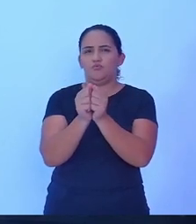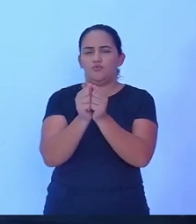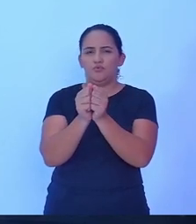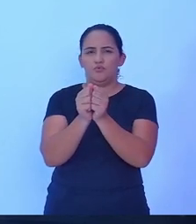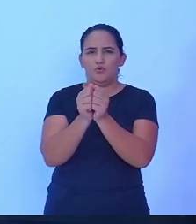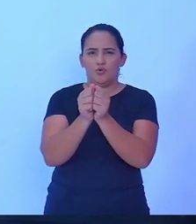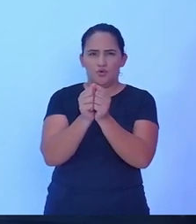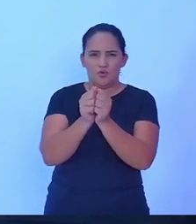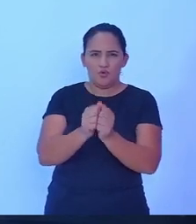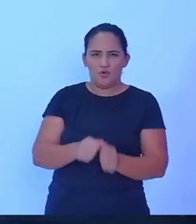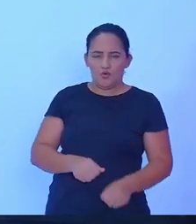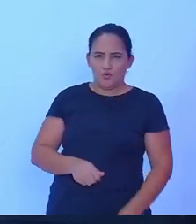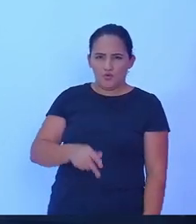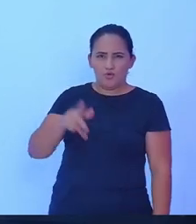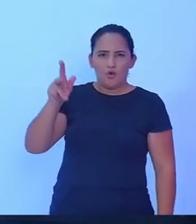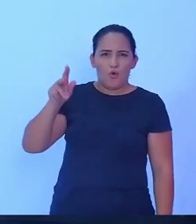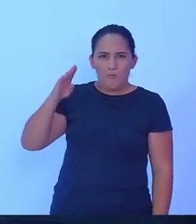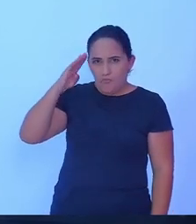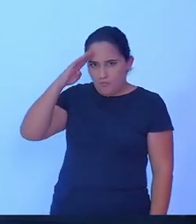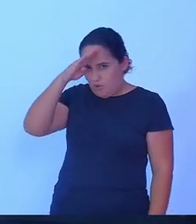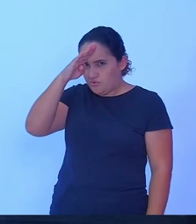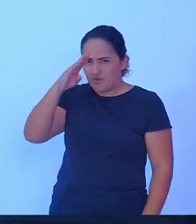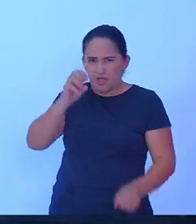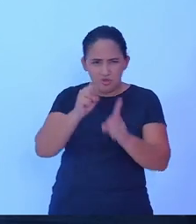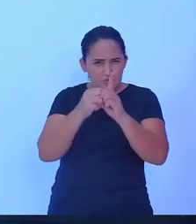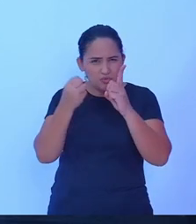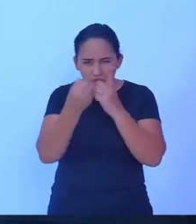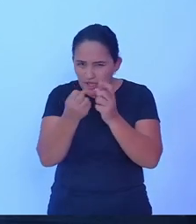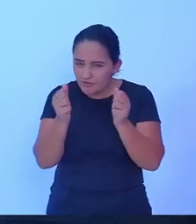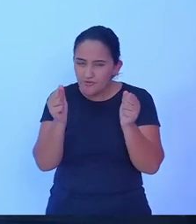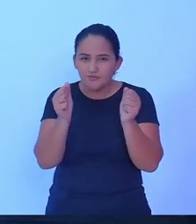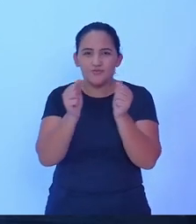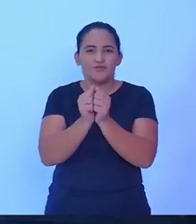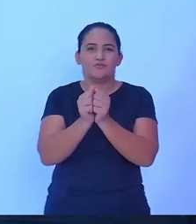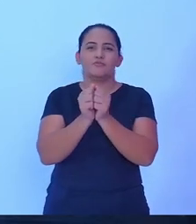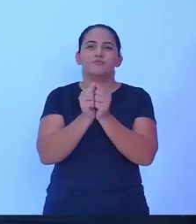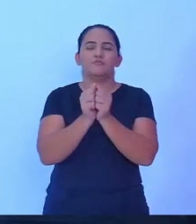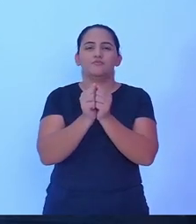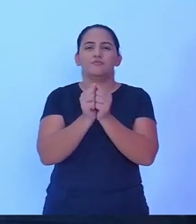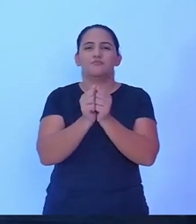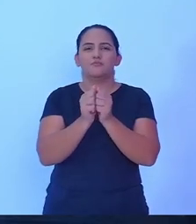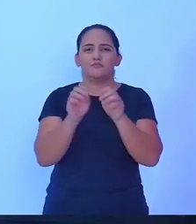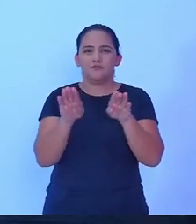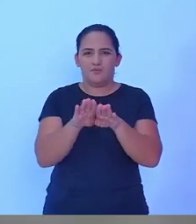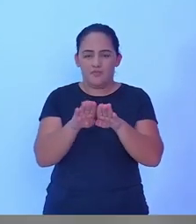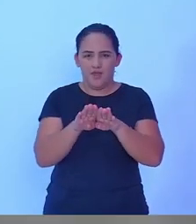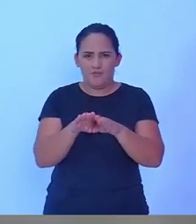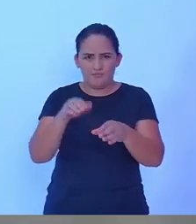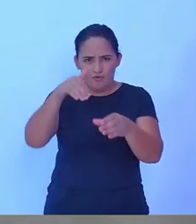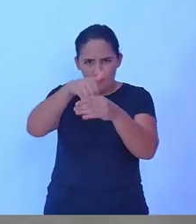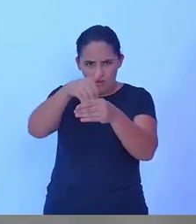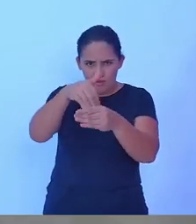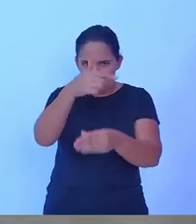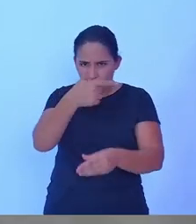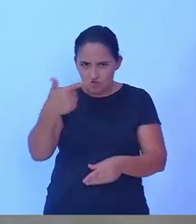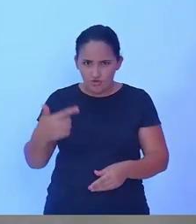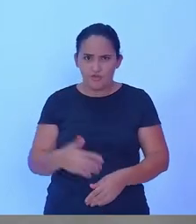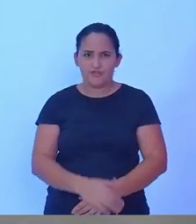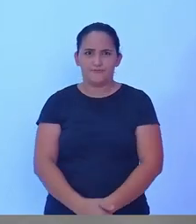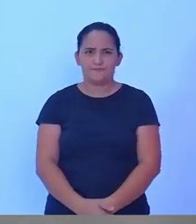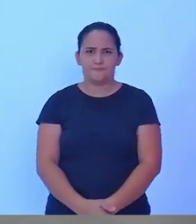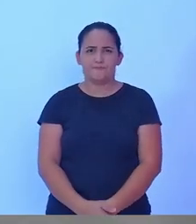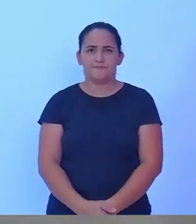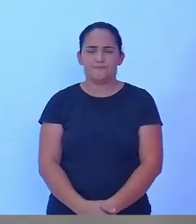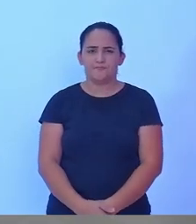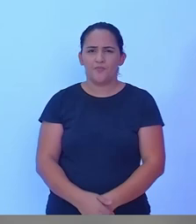Jair Bolsonaro e com toda a nossa sociedade rolimorense vote 22 muito obrigado o candidato Tiago